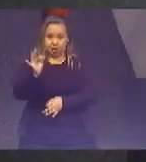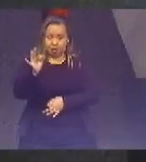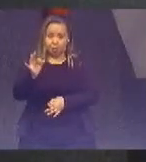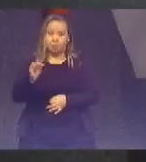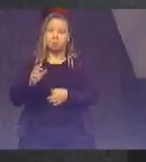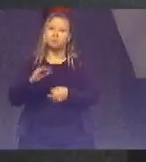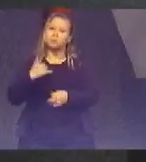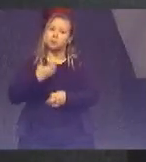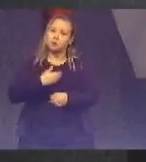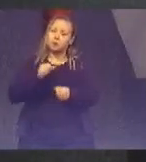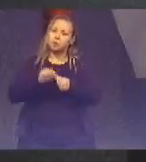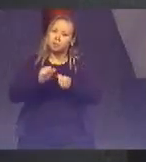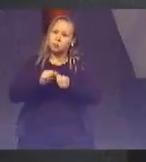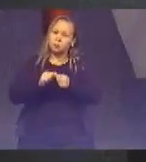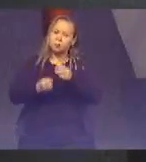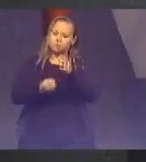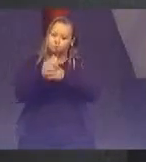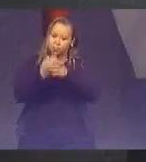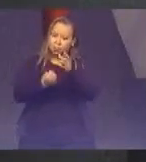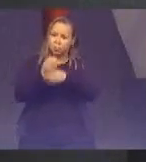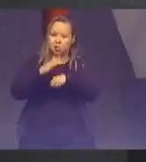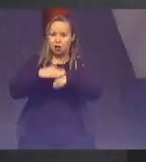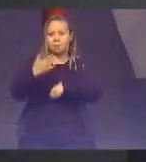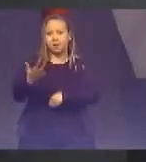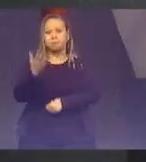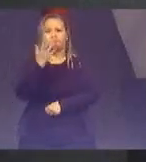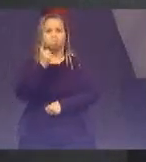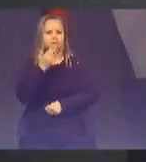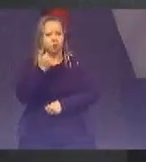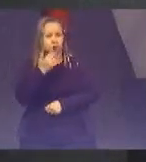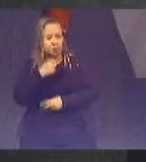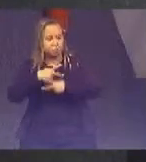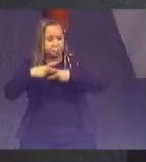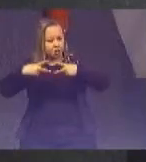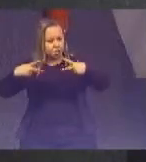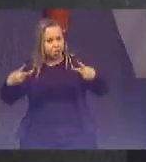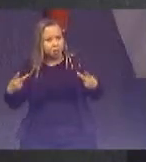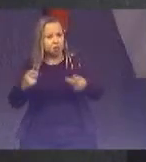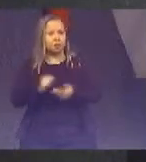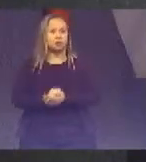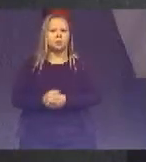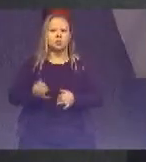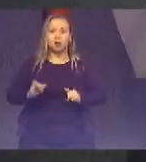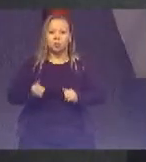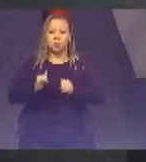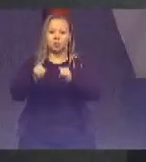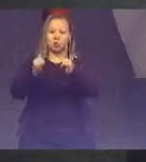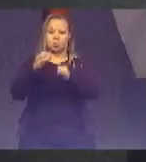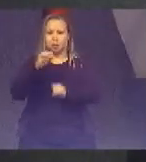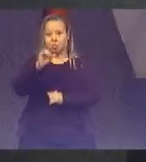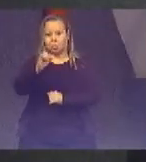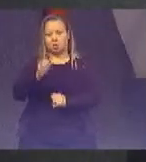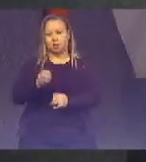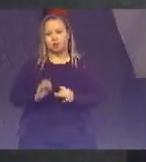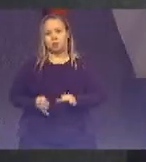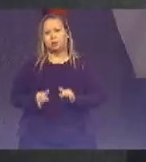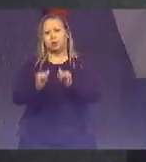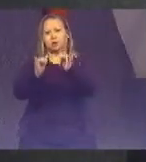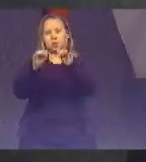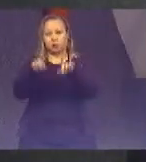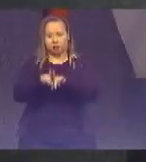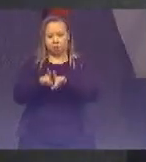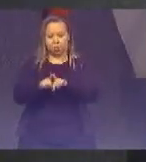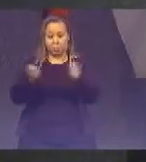produtos e energia com menor quantidade de recursos e nossa ciência e tecnologia nos